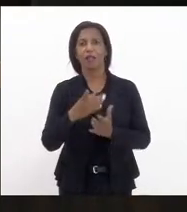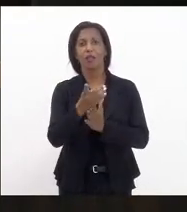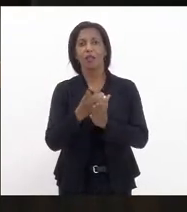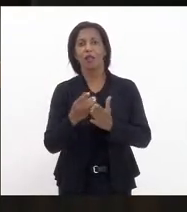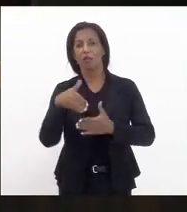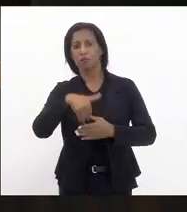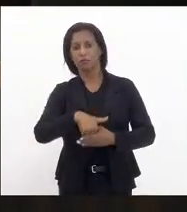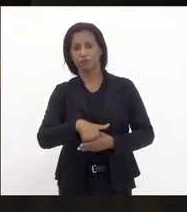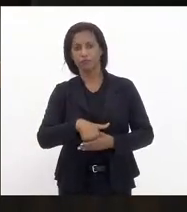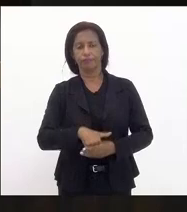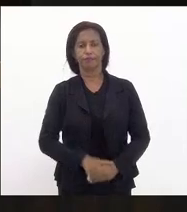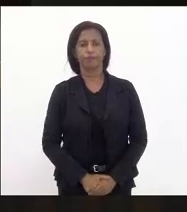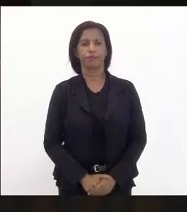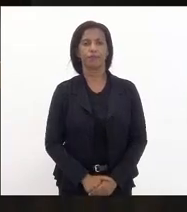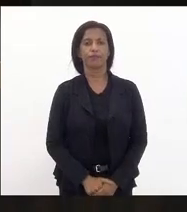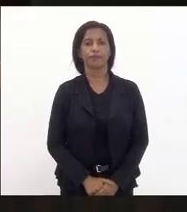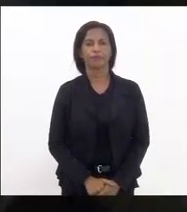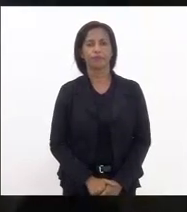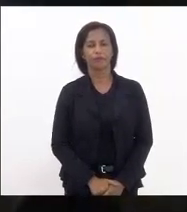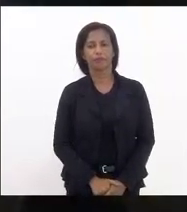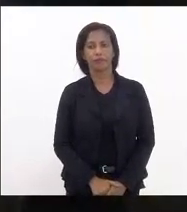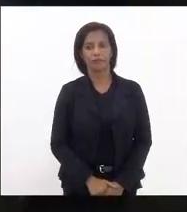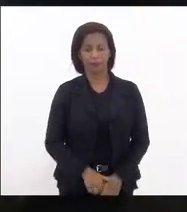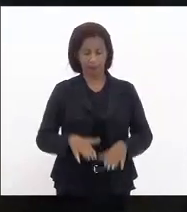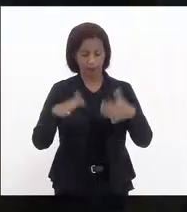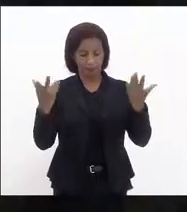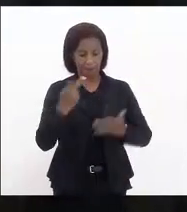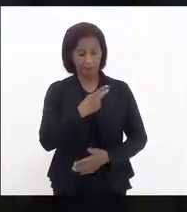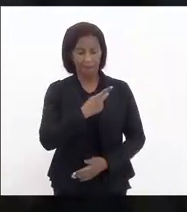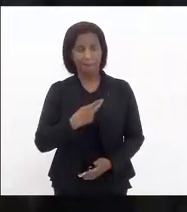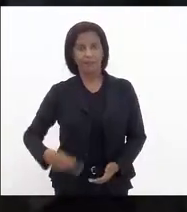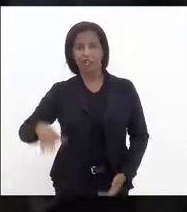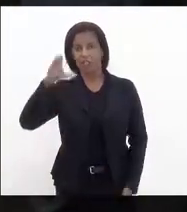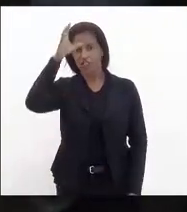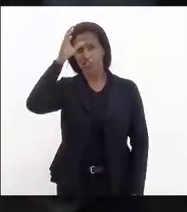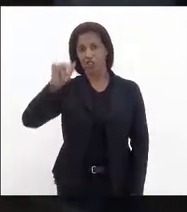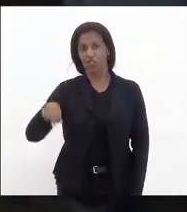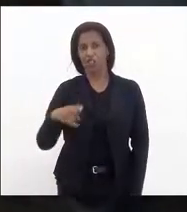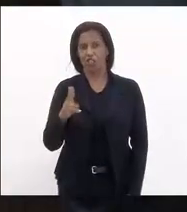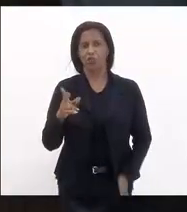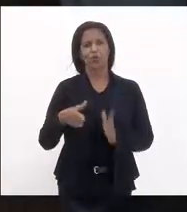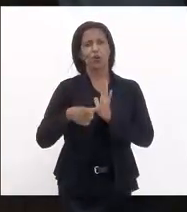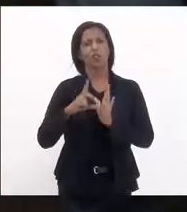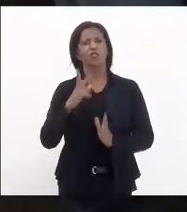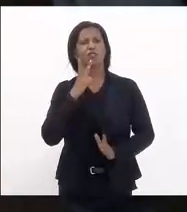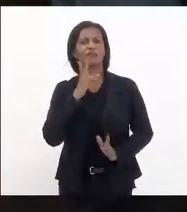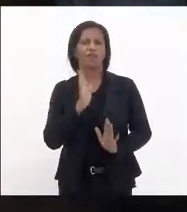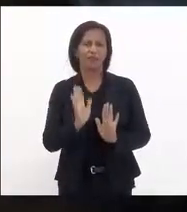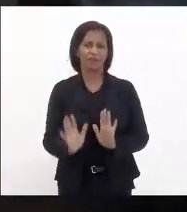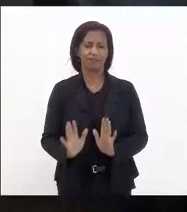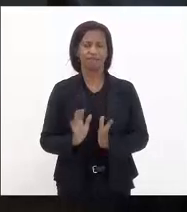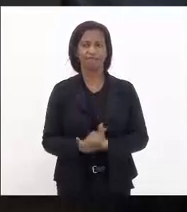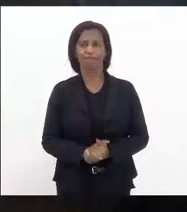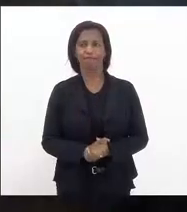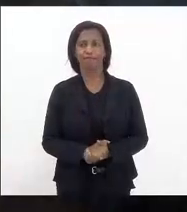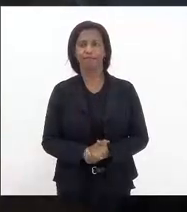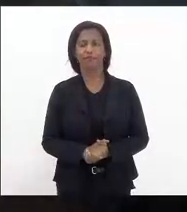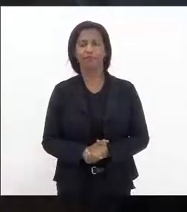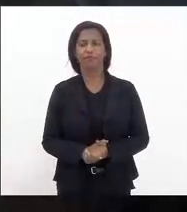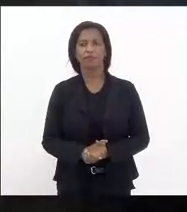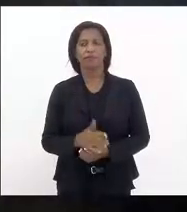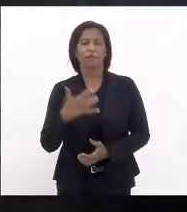de voto então presidente Tia Ju antes de declarar meu voto eu queria me